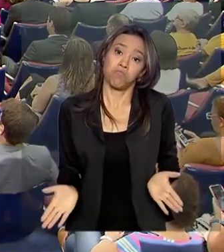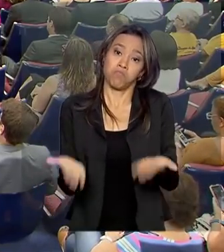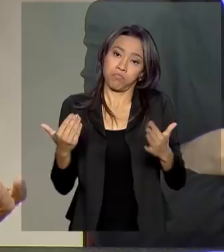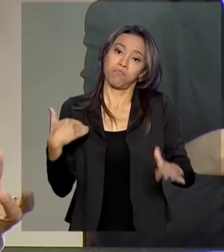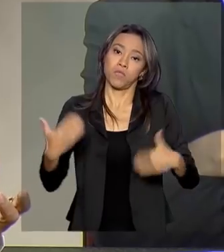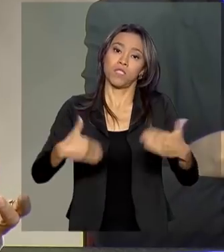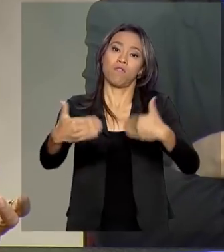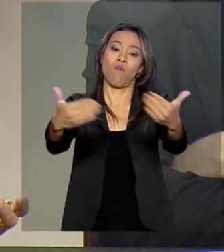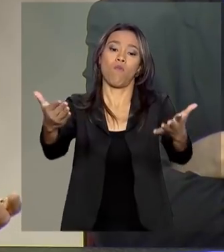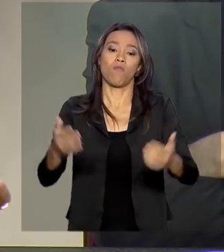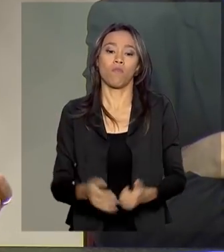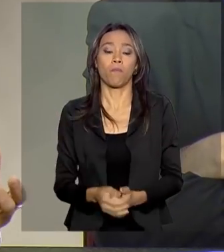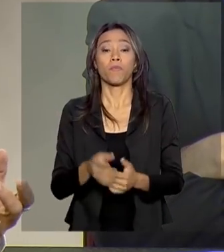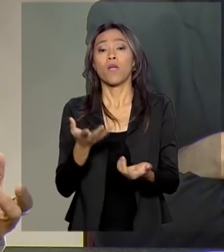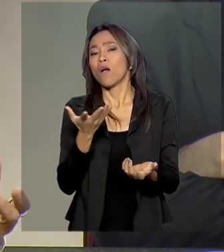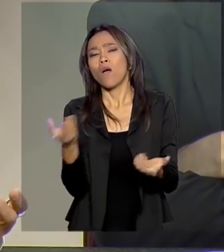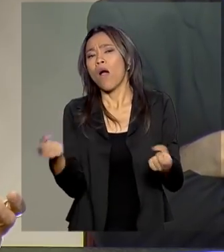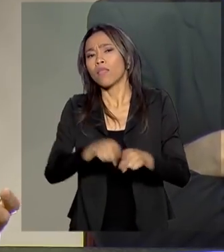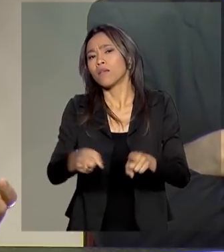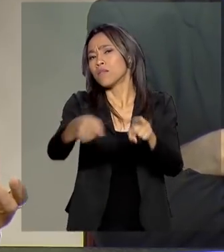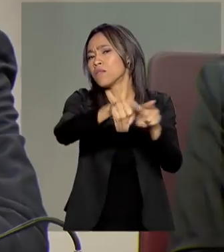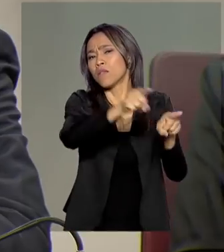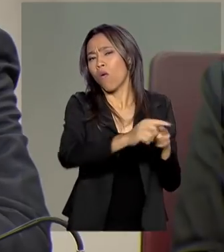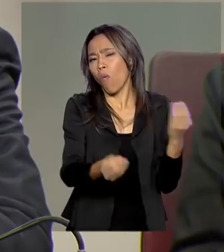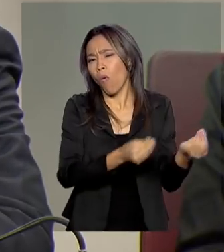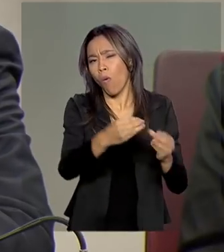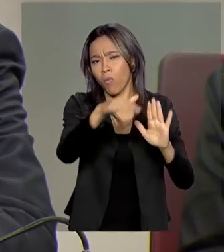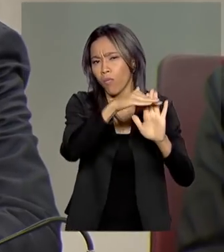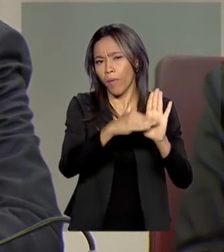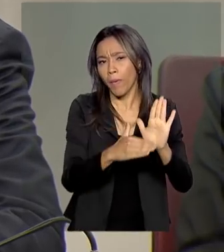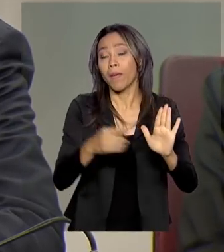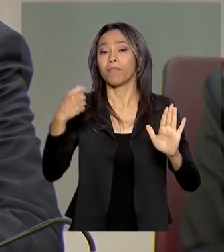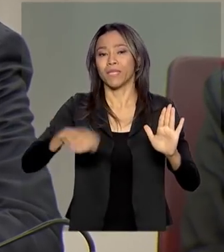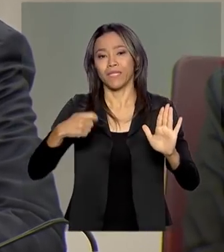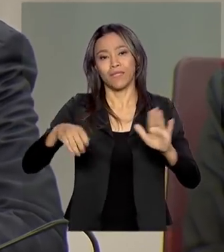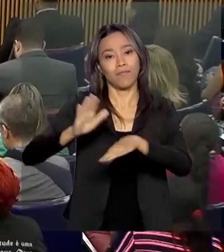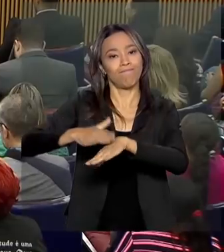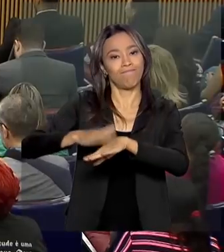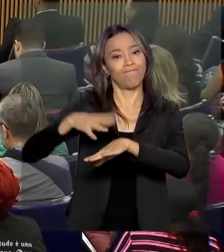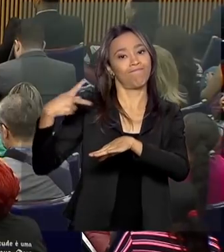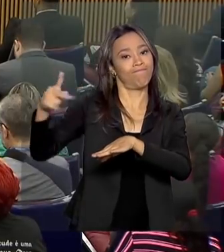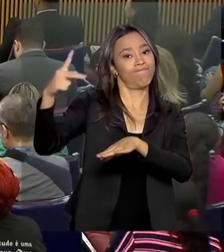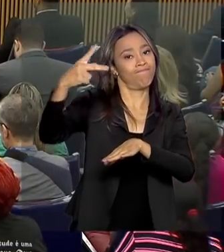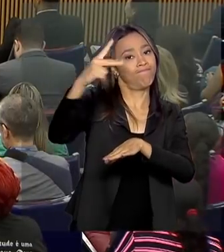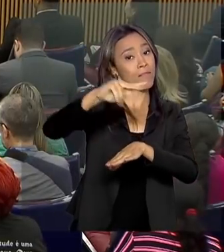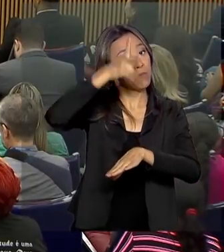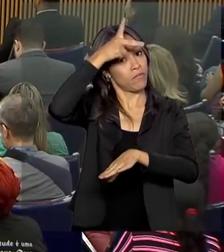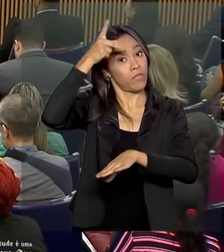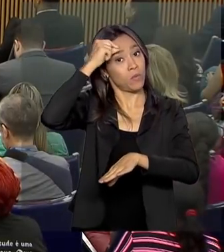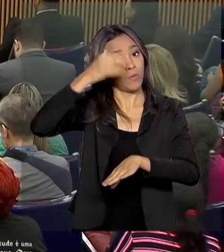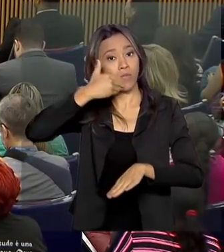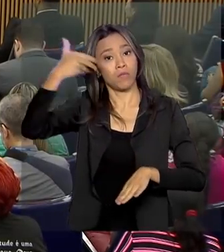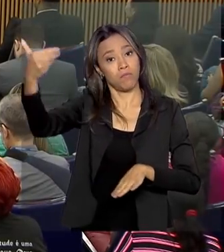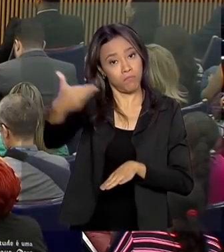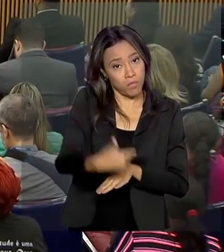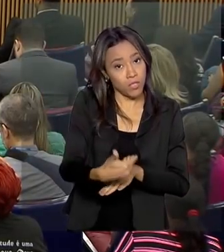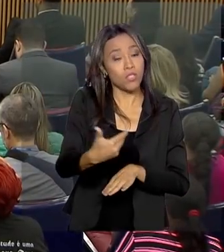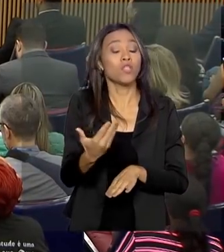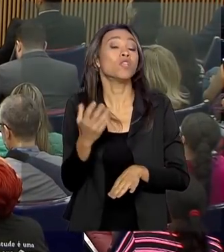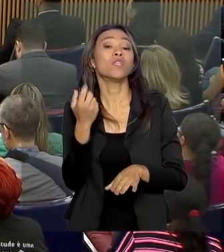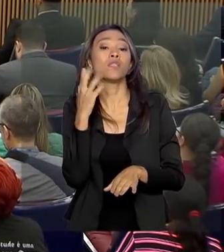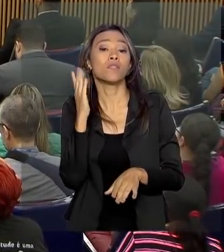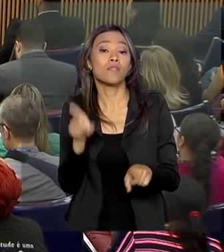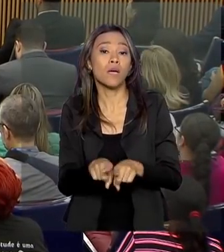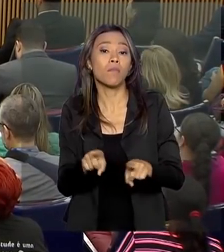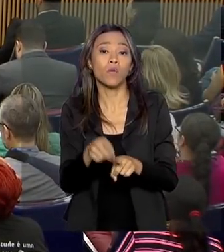atividades. A adesão ao programa depende de iniciativa das prefeituras, que devem indicar o número de núcleos que